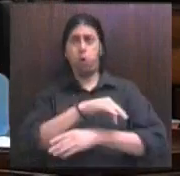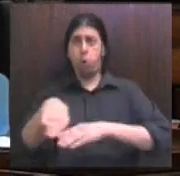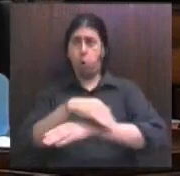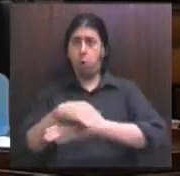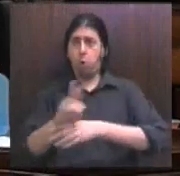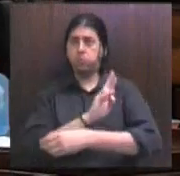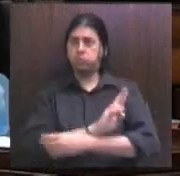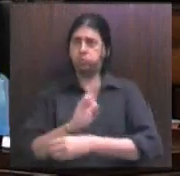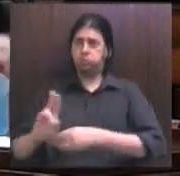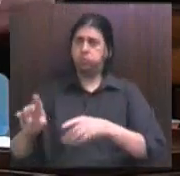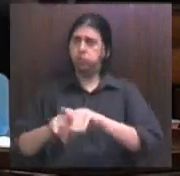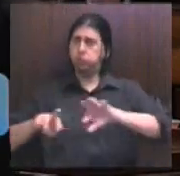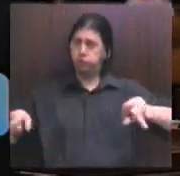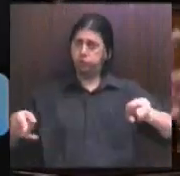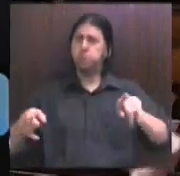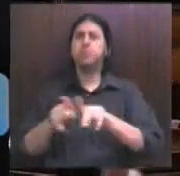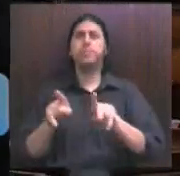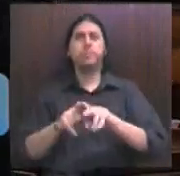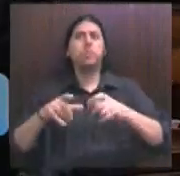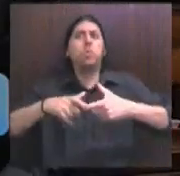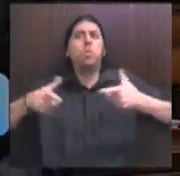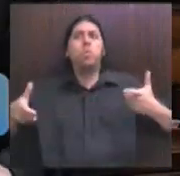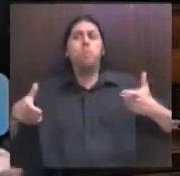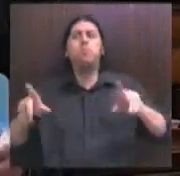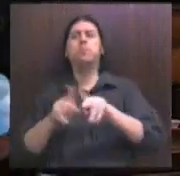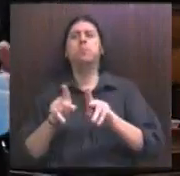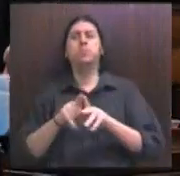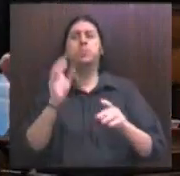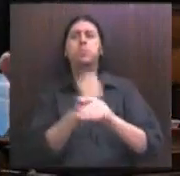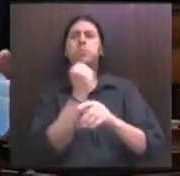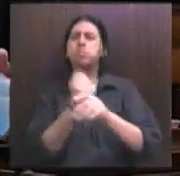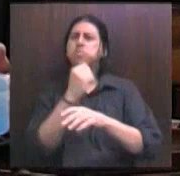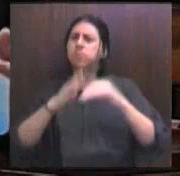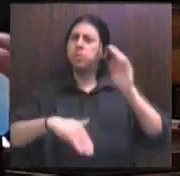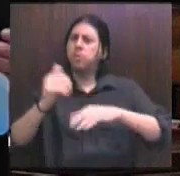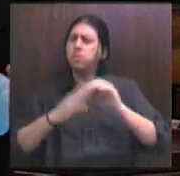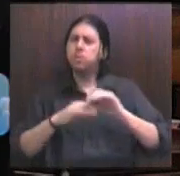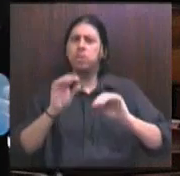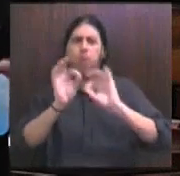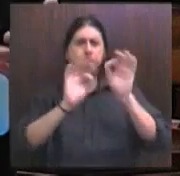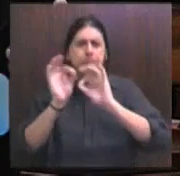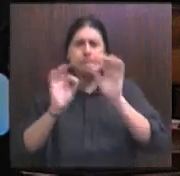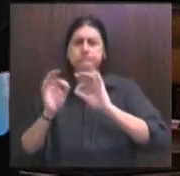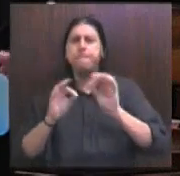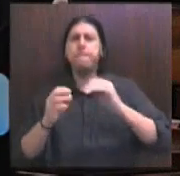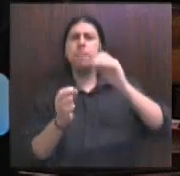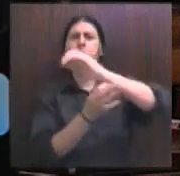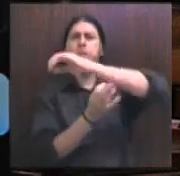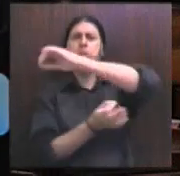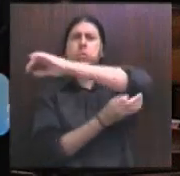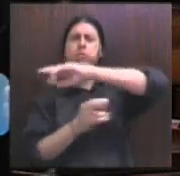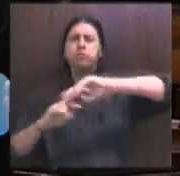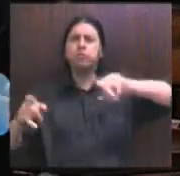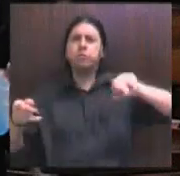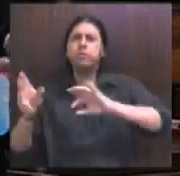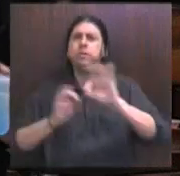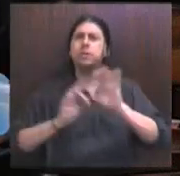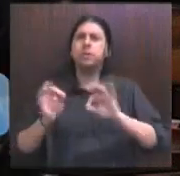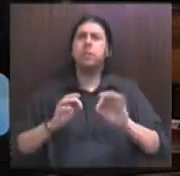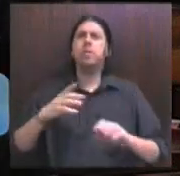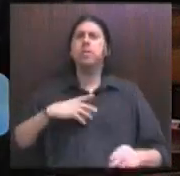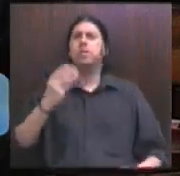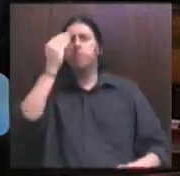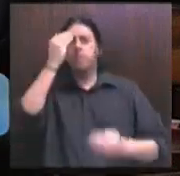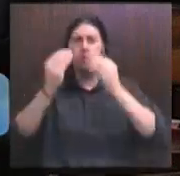são um desafio imenso, de duplicação dos nossos viadutos, enfim, é uma imensa soma de fatores que, cada